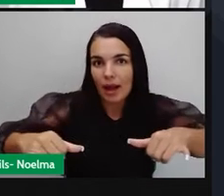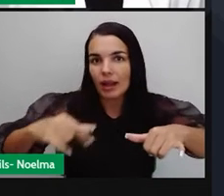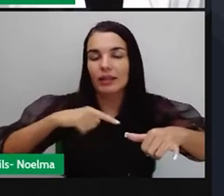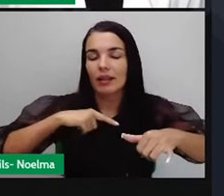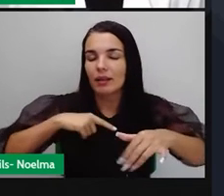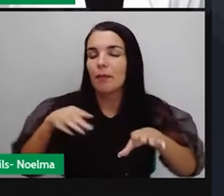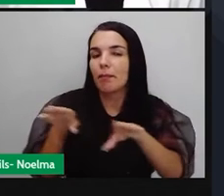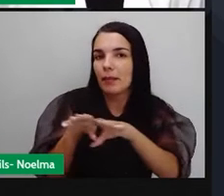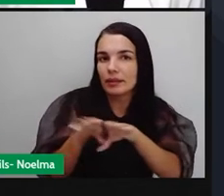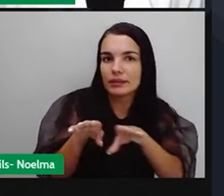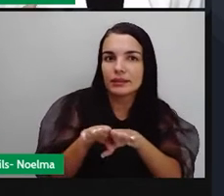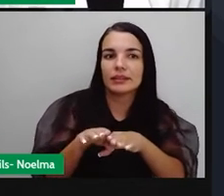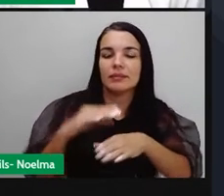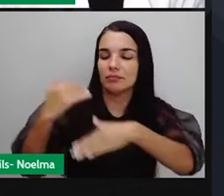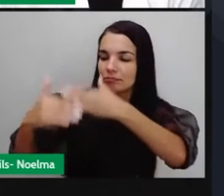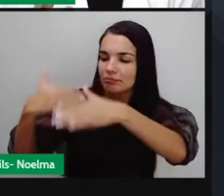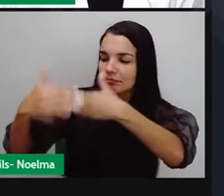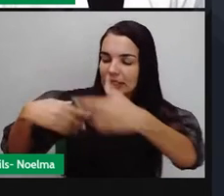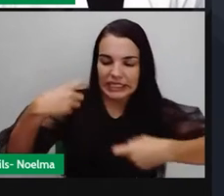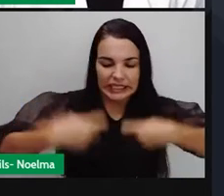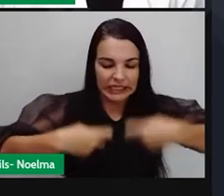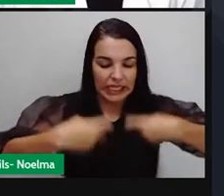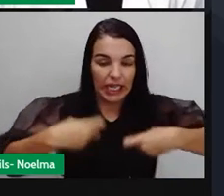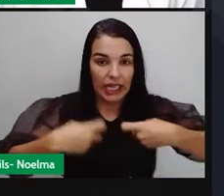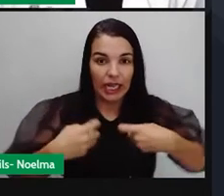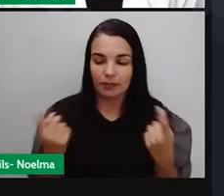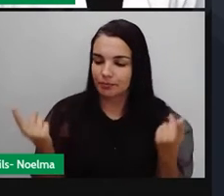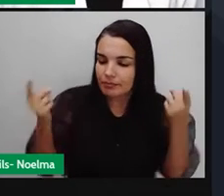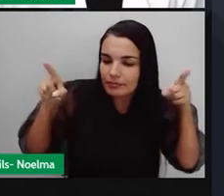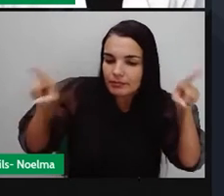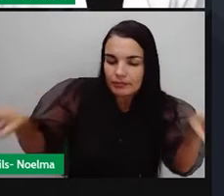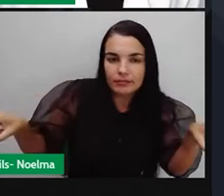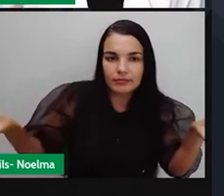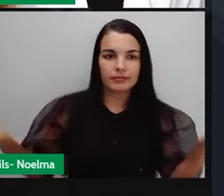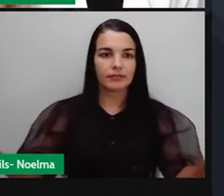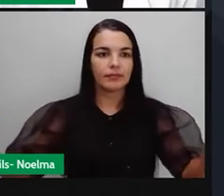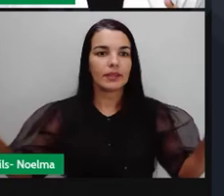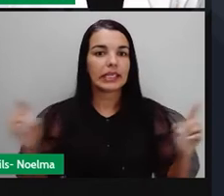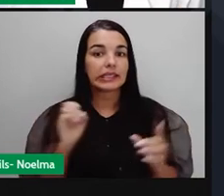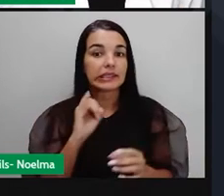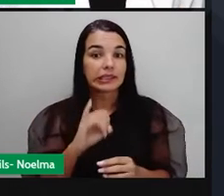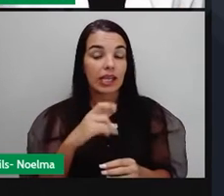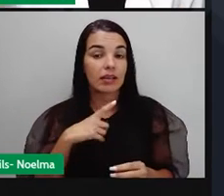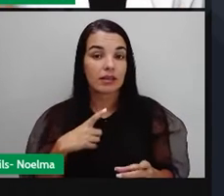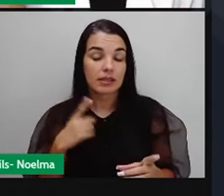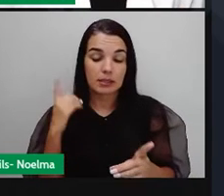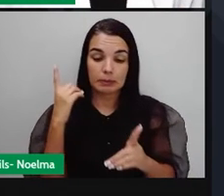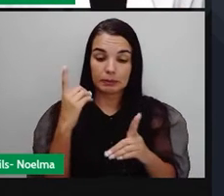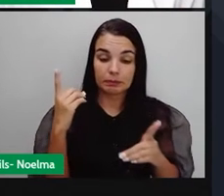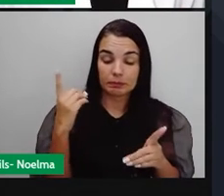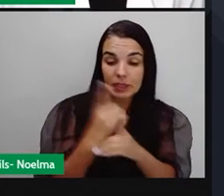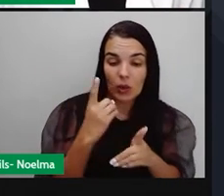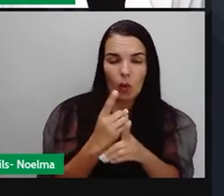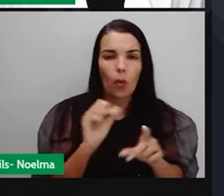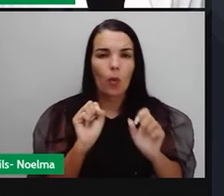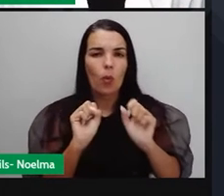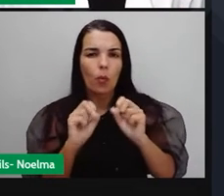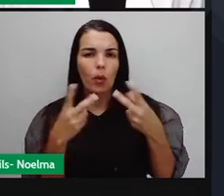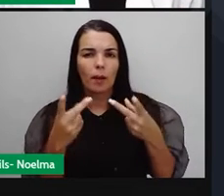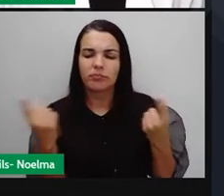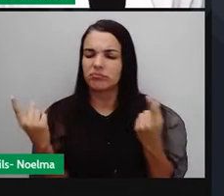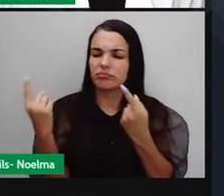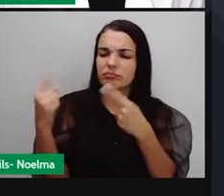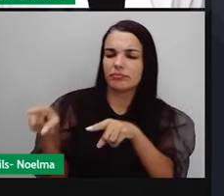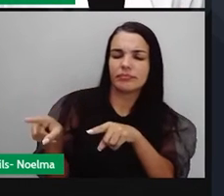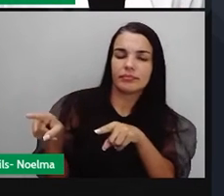através de guerras indiretas, nas quais eles se atingiam, mas não diretamente, indiretamente.